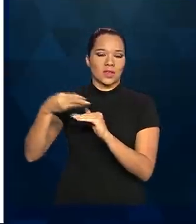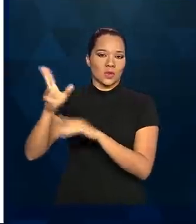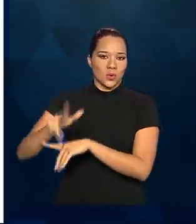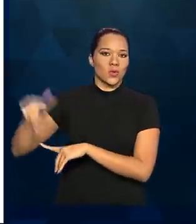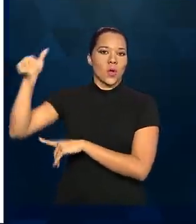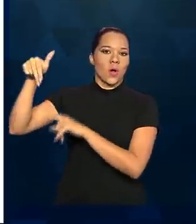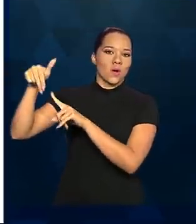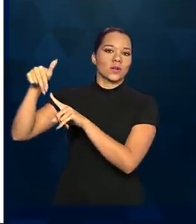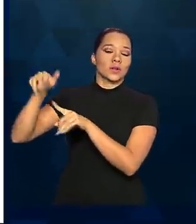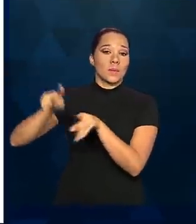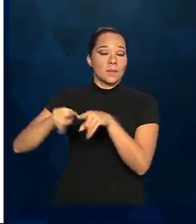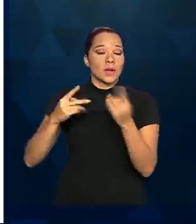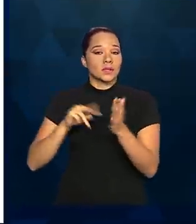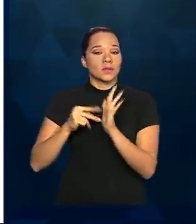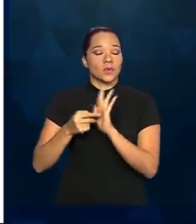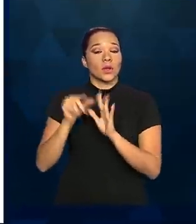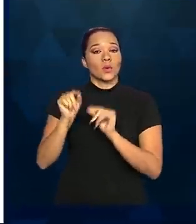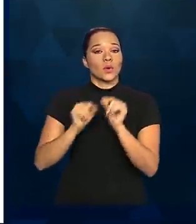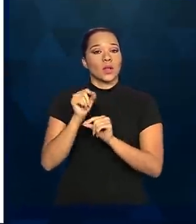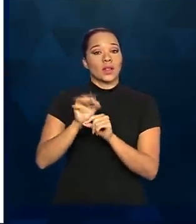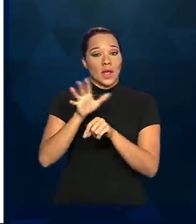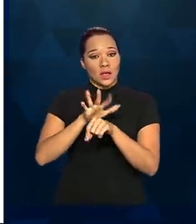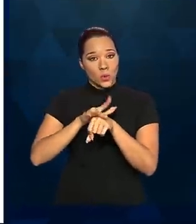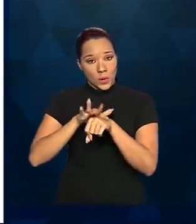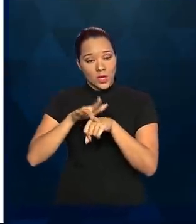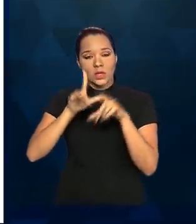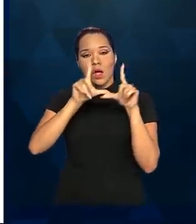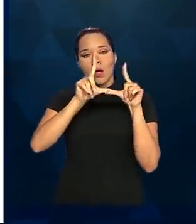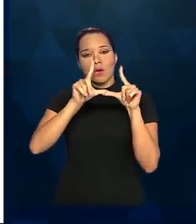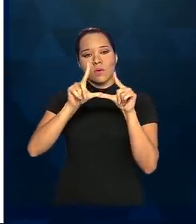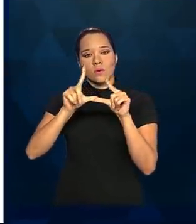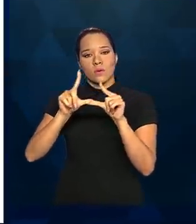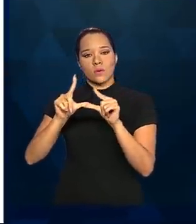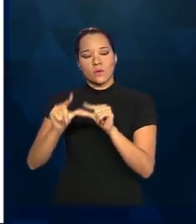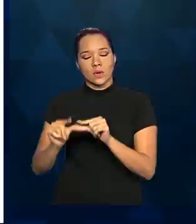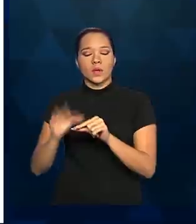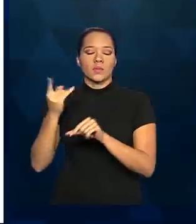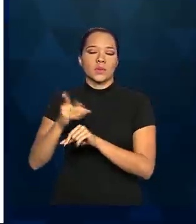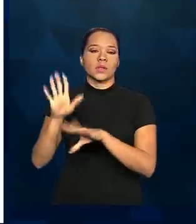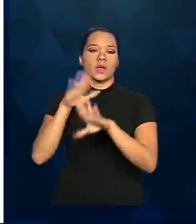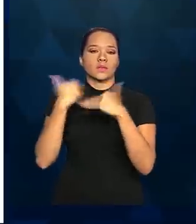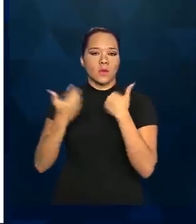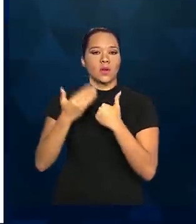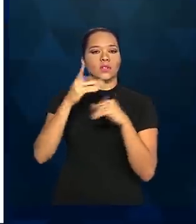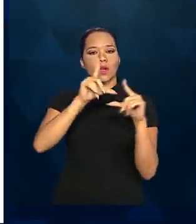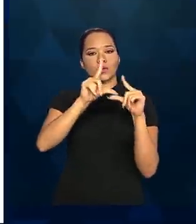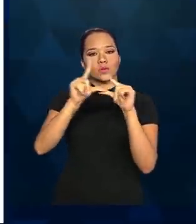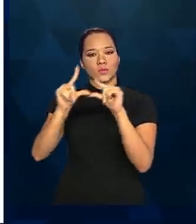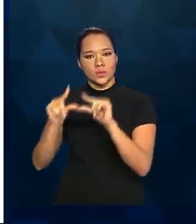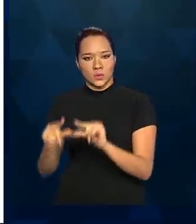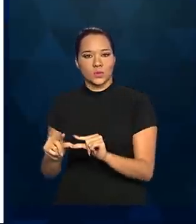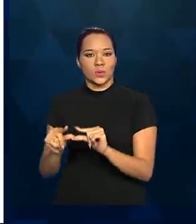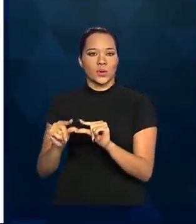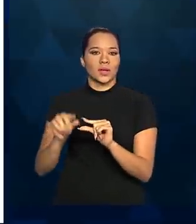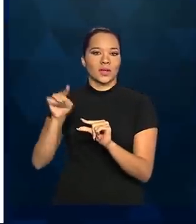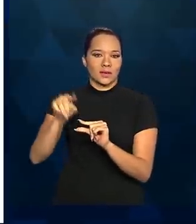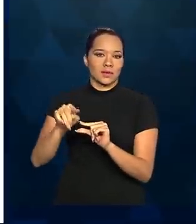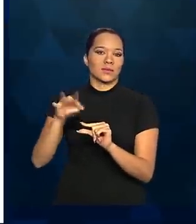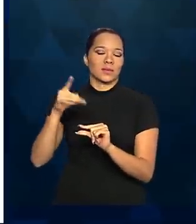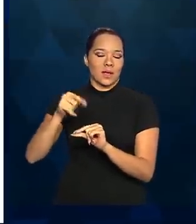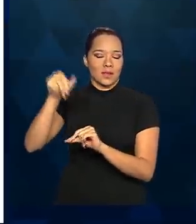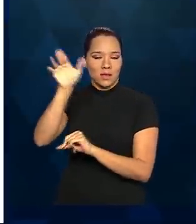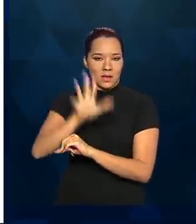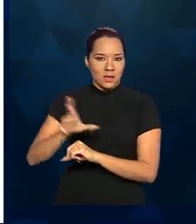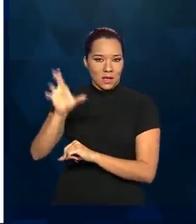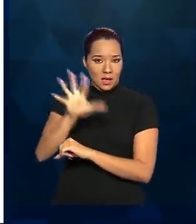significa que está desacelerando, e por isso que os óbitos diários estão caindo de forma tão marcante na